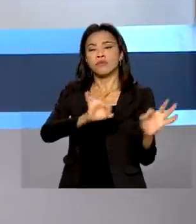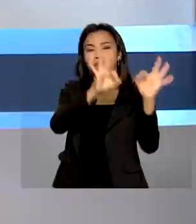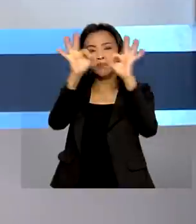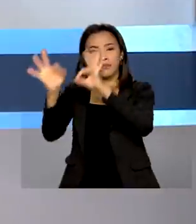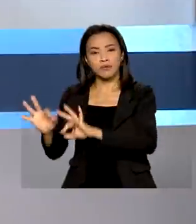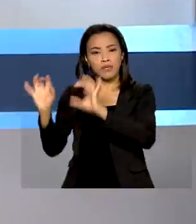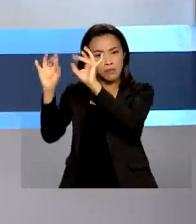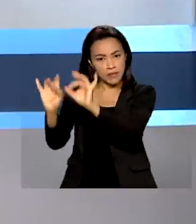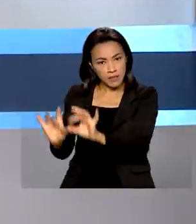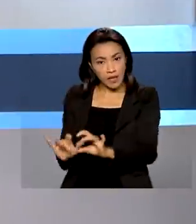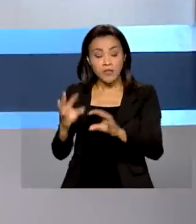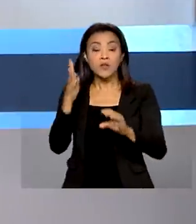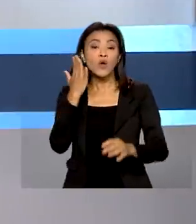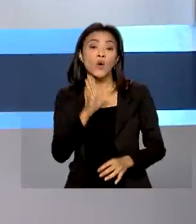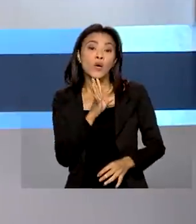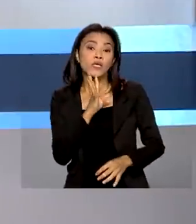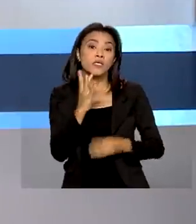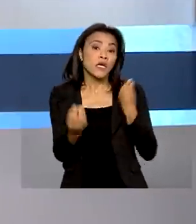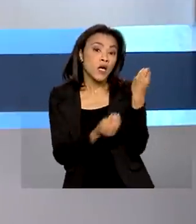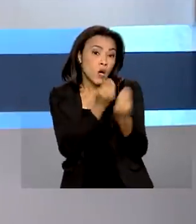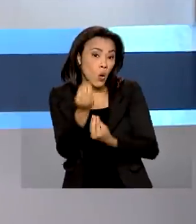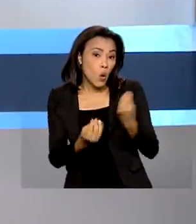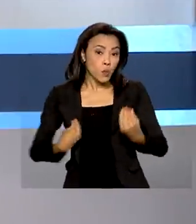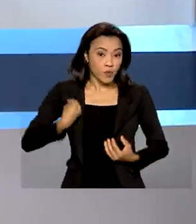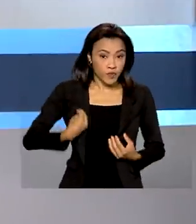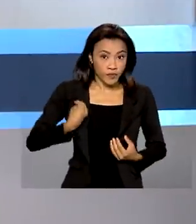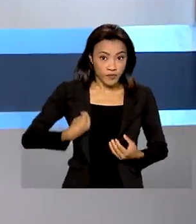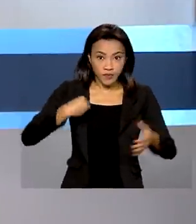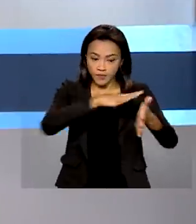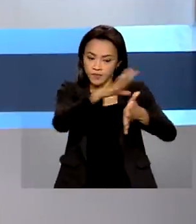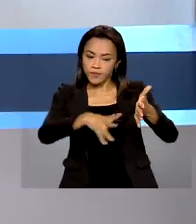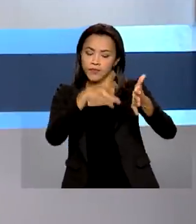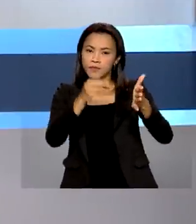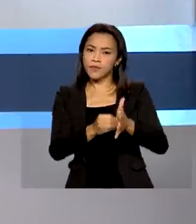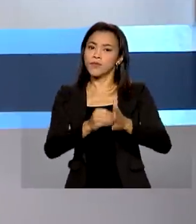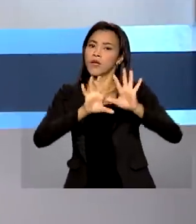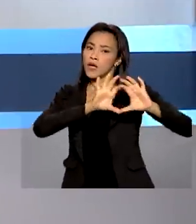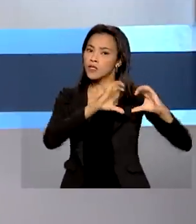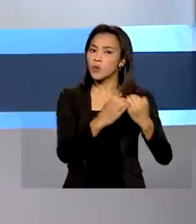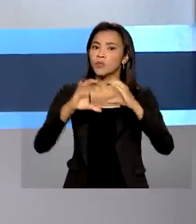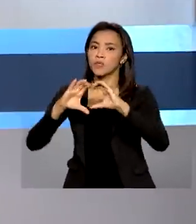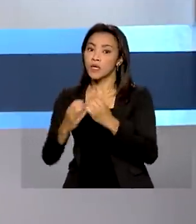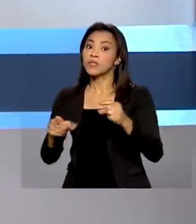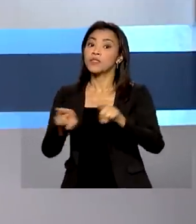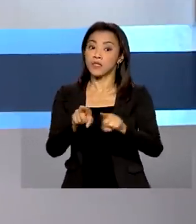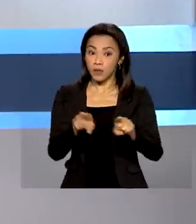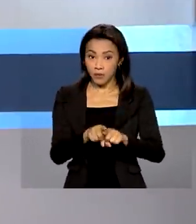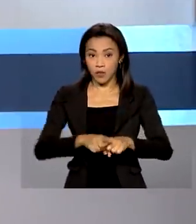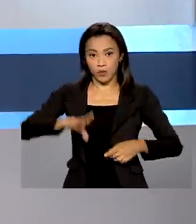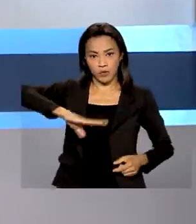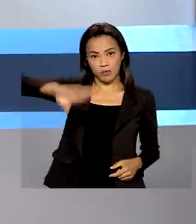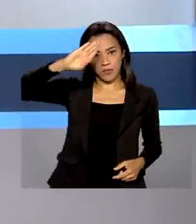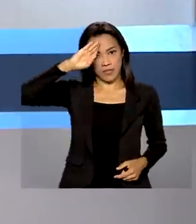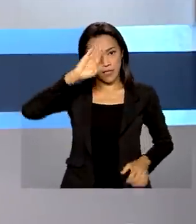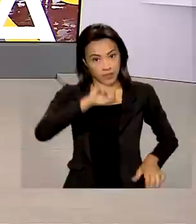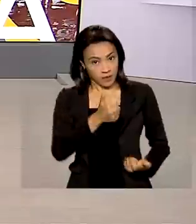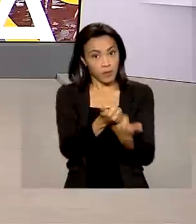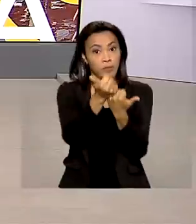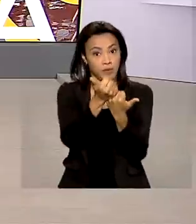conheça como vivem no meio da selva amazônica as comunidades e os militares atendidos pelo Ministério da Defesa.